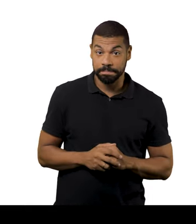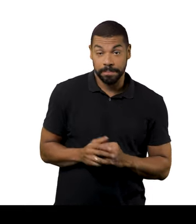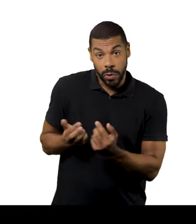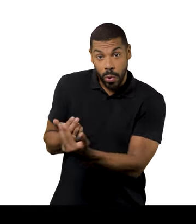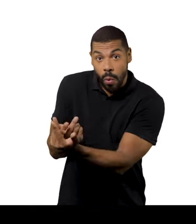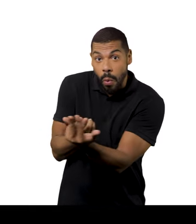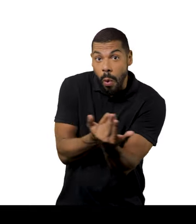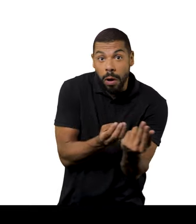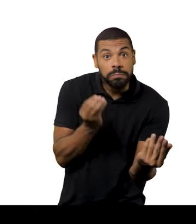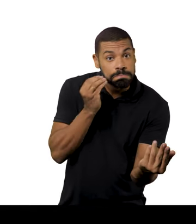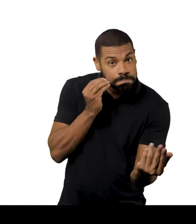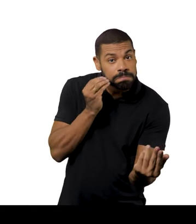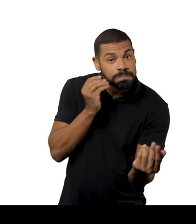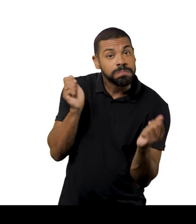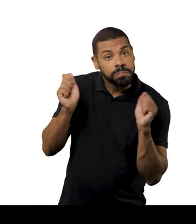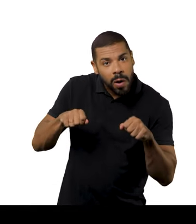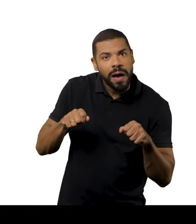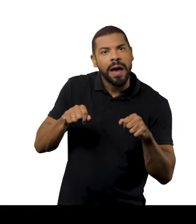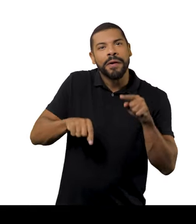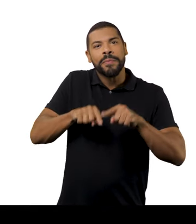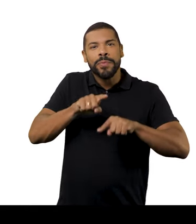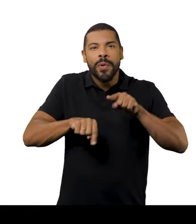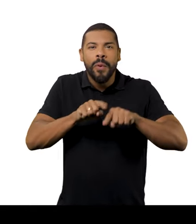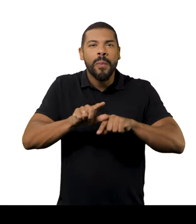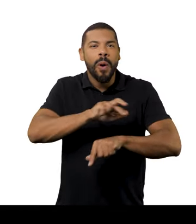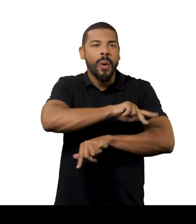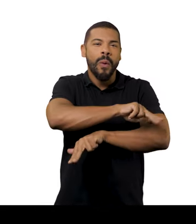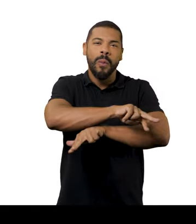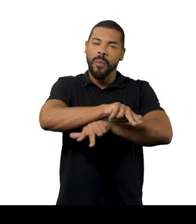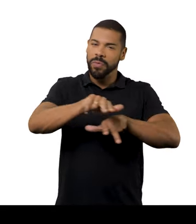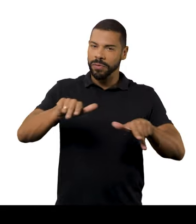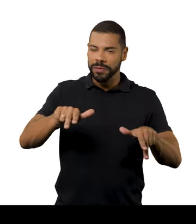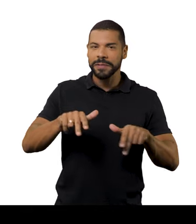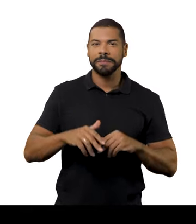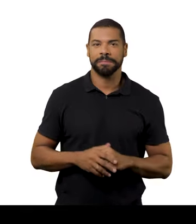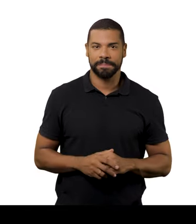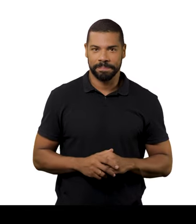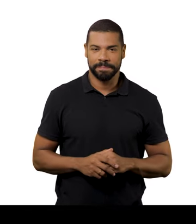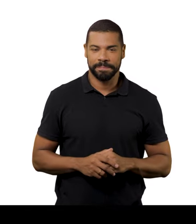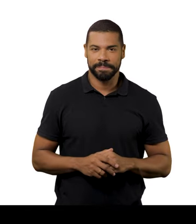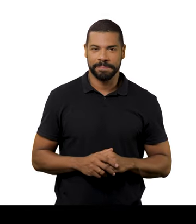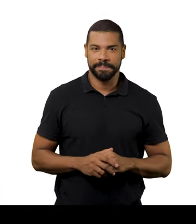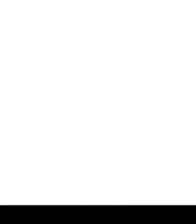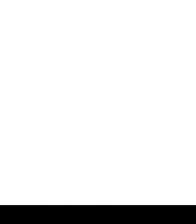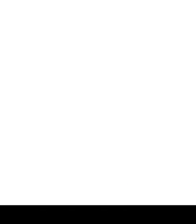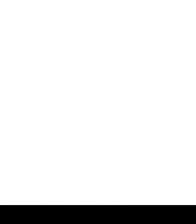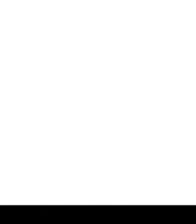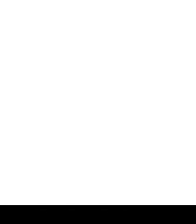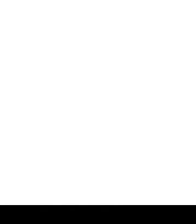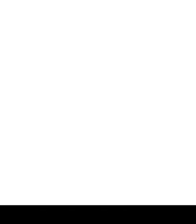e, ao mesmo tempo, permitir que o material te convide para falar sobre outras coisas.